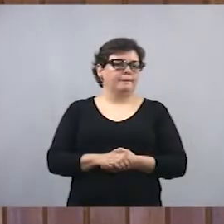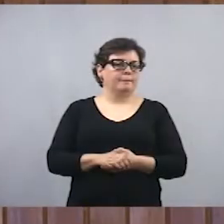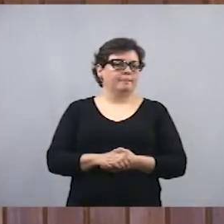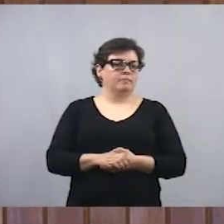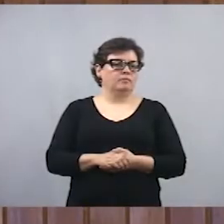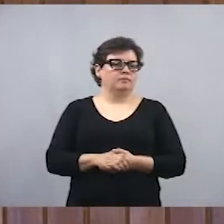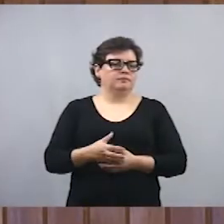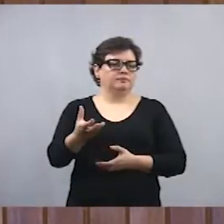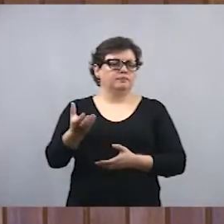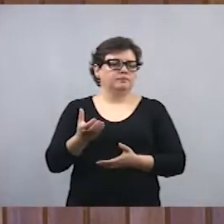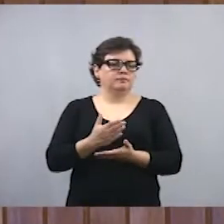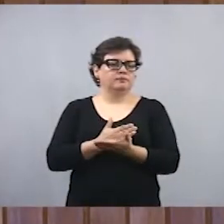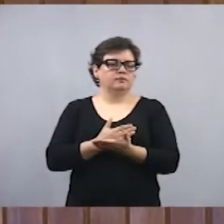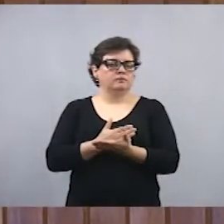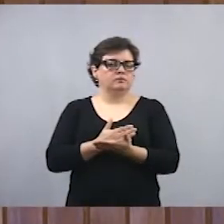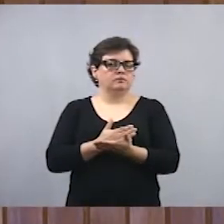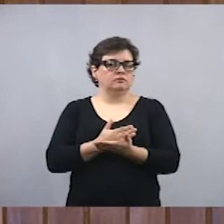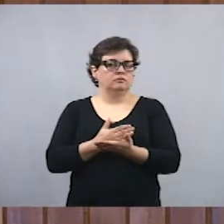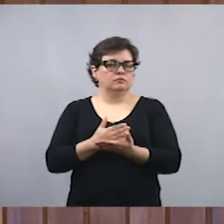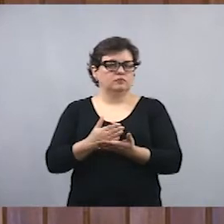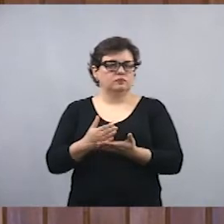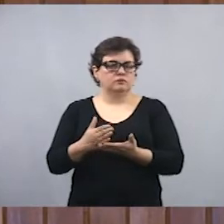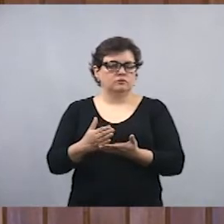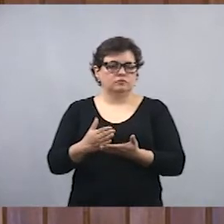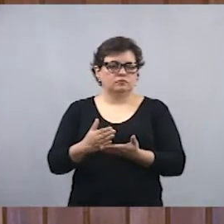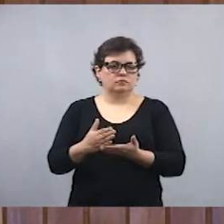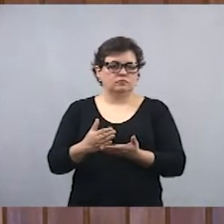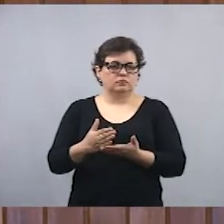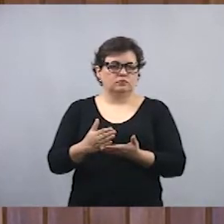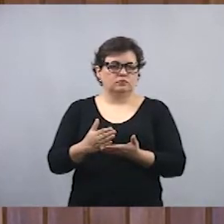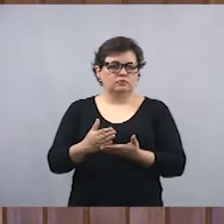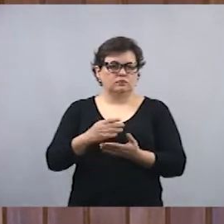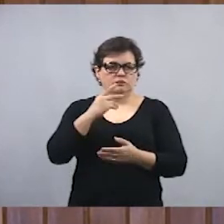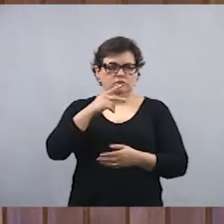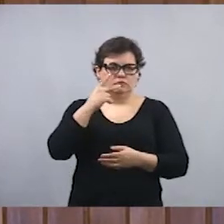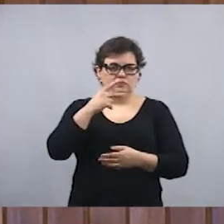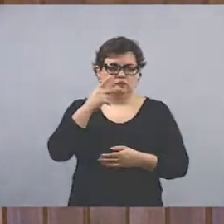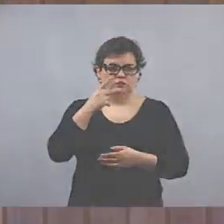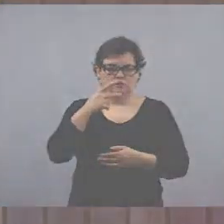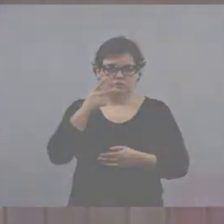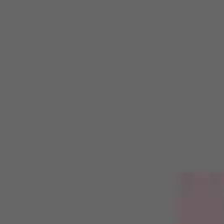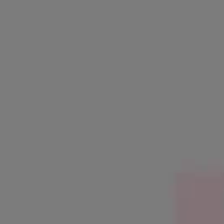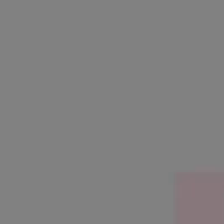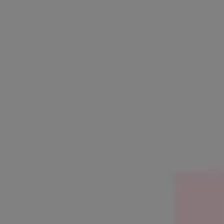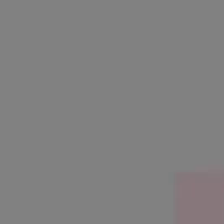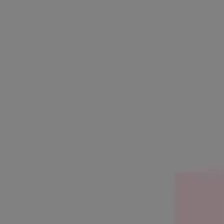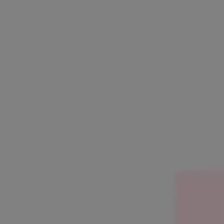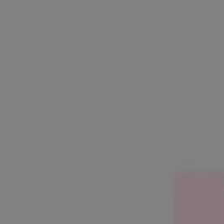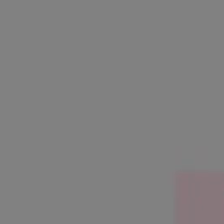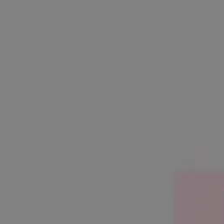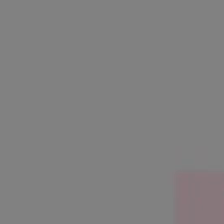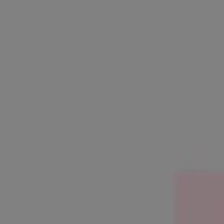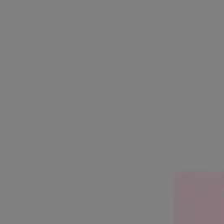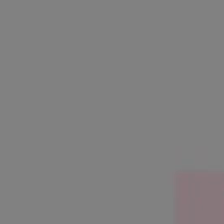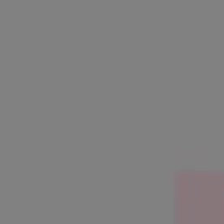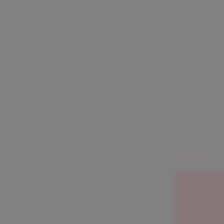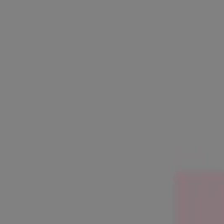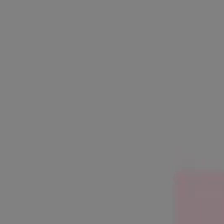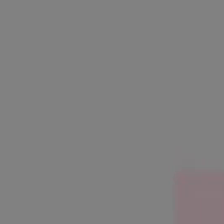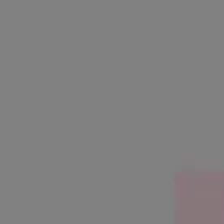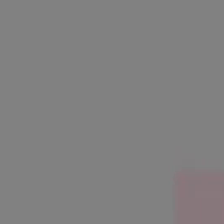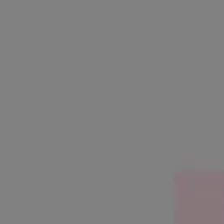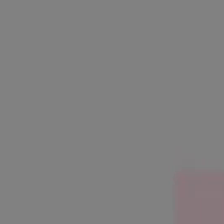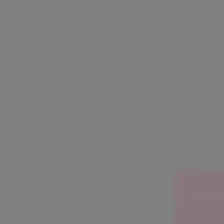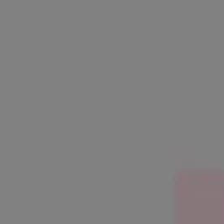A 16ª Sessão Ordinária do ano aprovou quatro projetos de lei que estavam em pauta. O primeiro de autoria do vereador Marcos